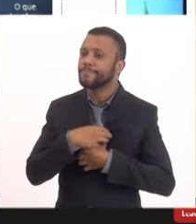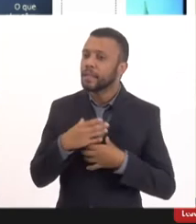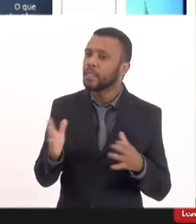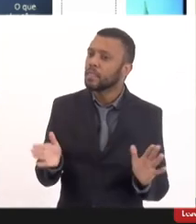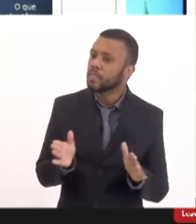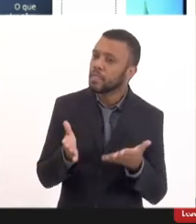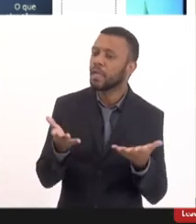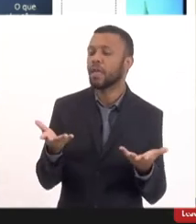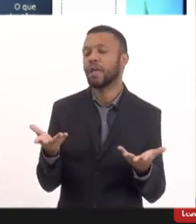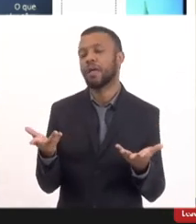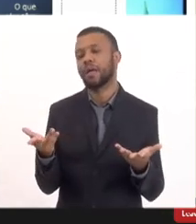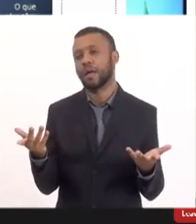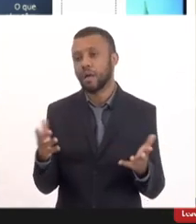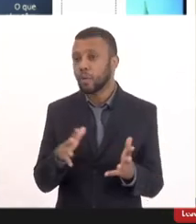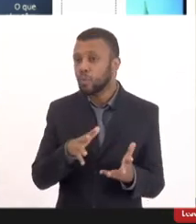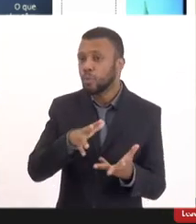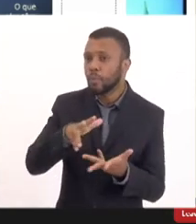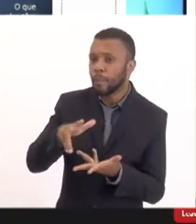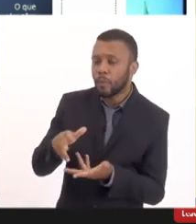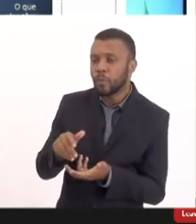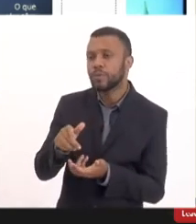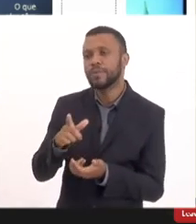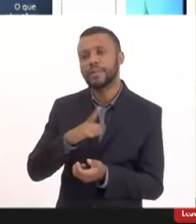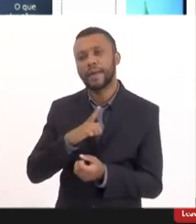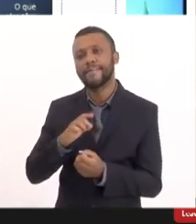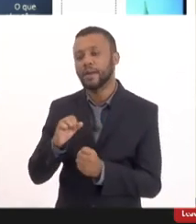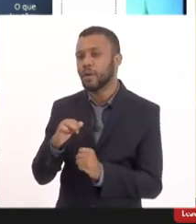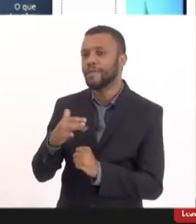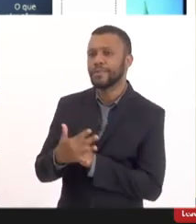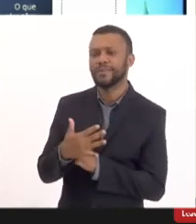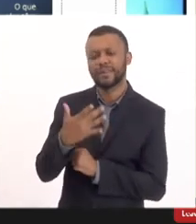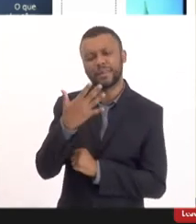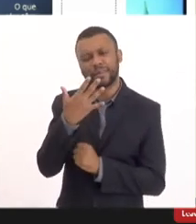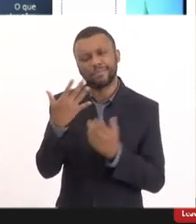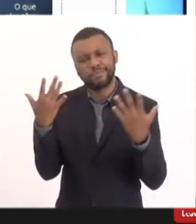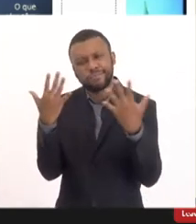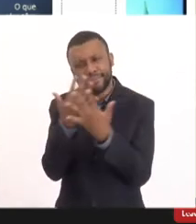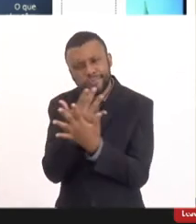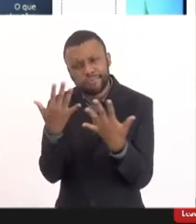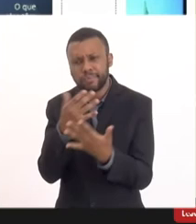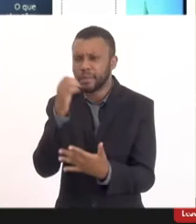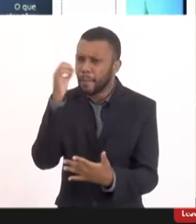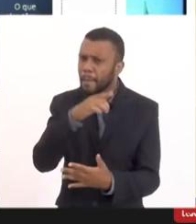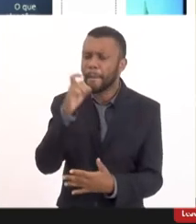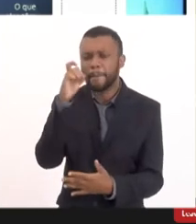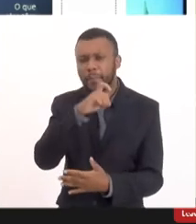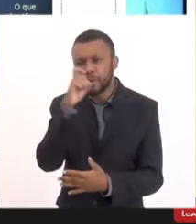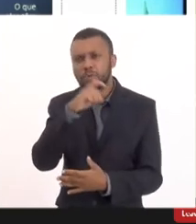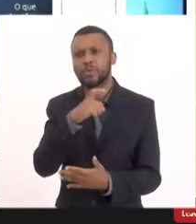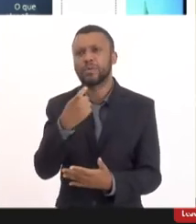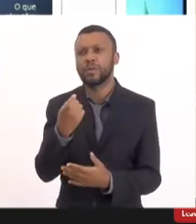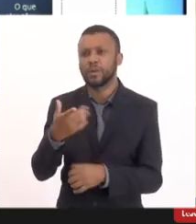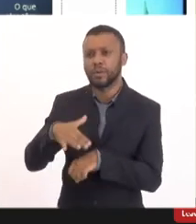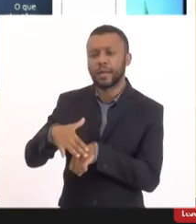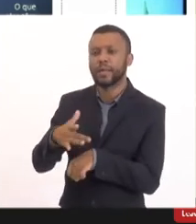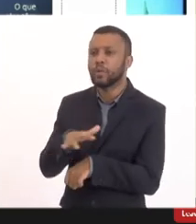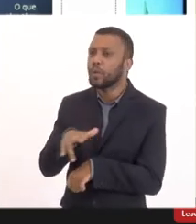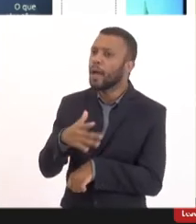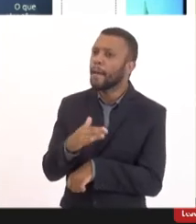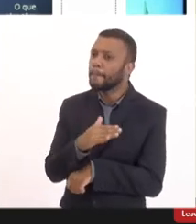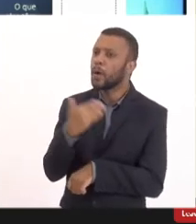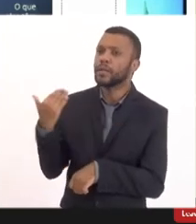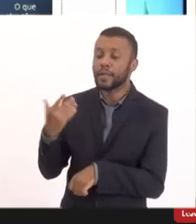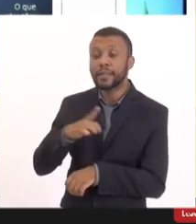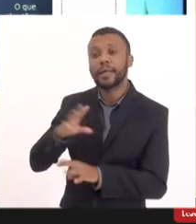no mundo teve covid isso é uma mentira isso é uma falácia essa doença não é uma doença mortal essa doença tem tratamento